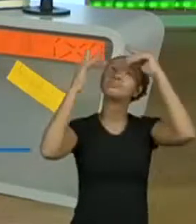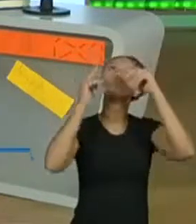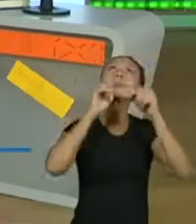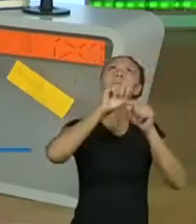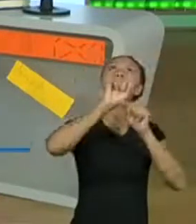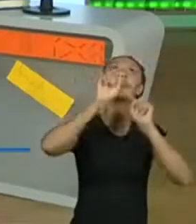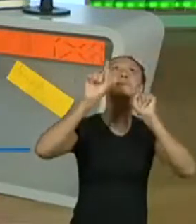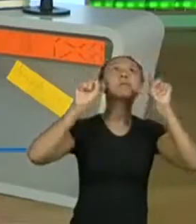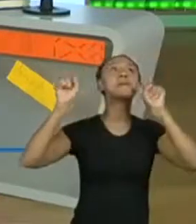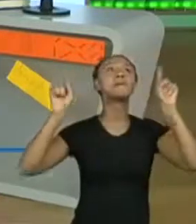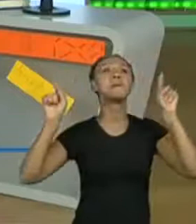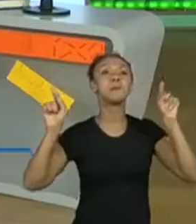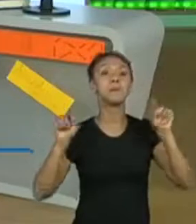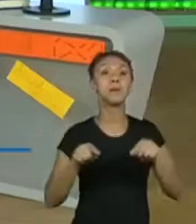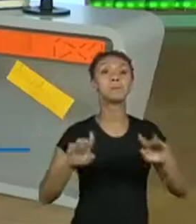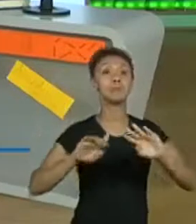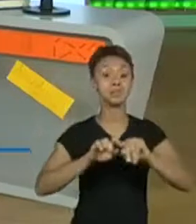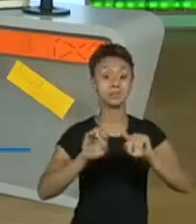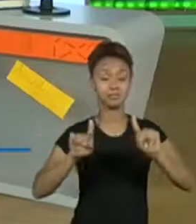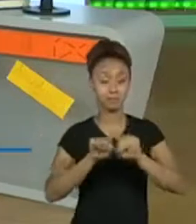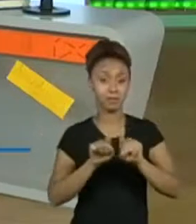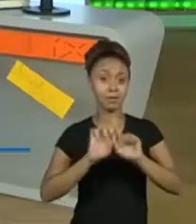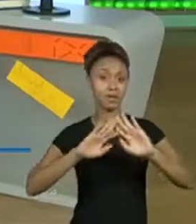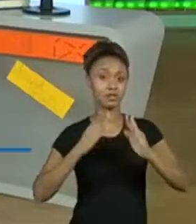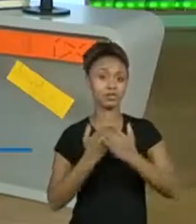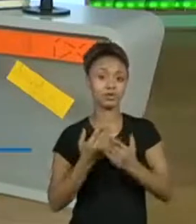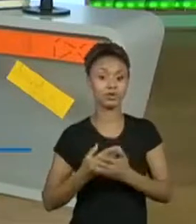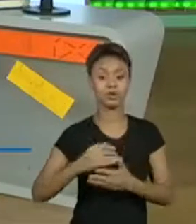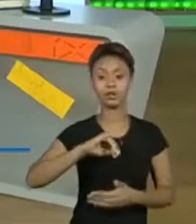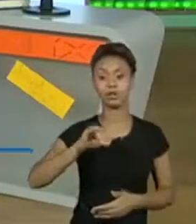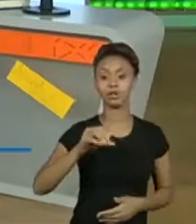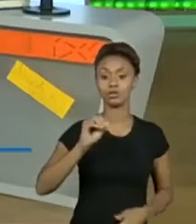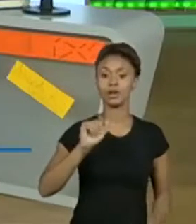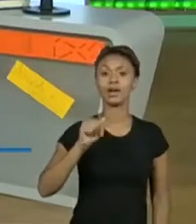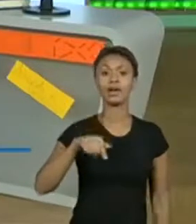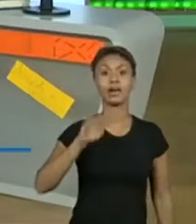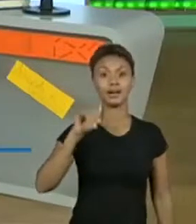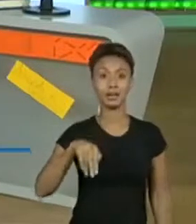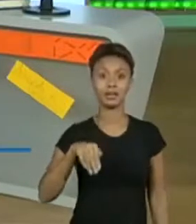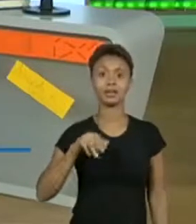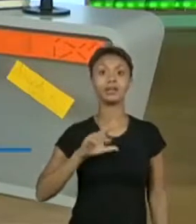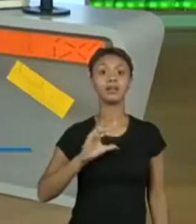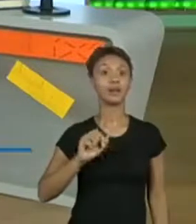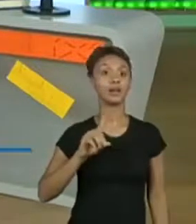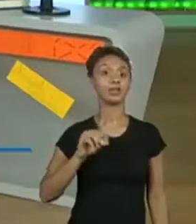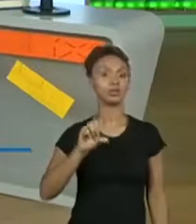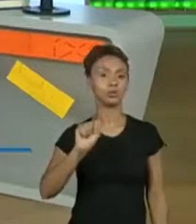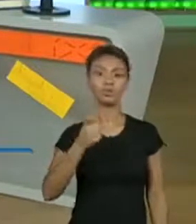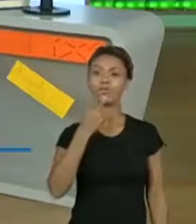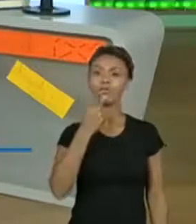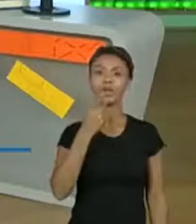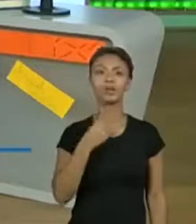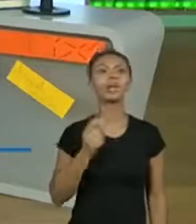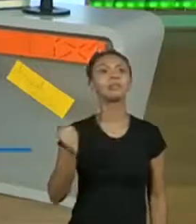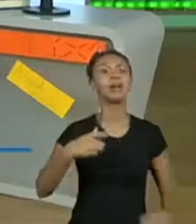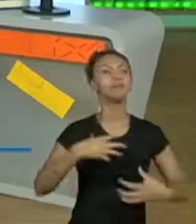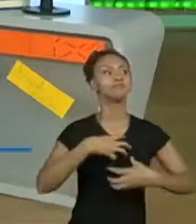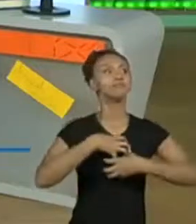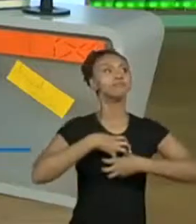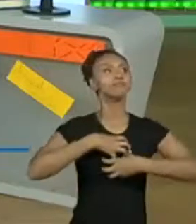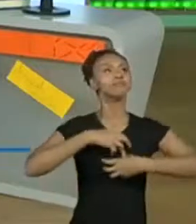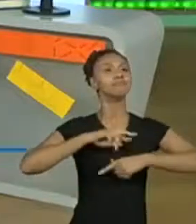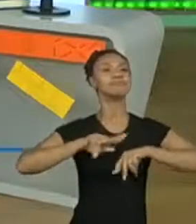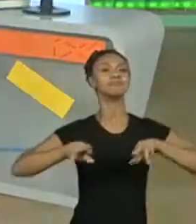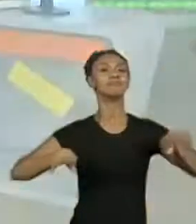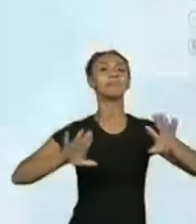também disse que viajar na leitura, caminhos diversos a seguir. Agora, dá uma olhada. Deixa eu pedir de novo